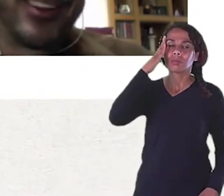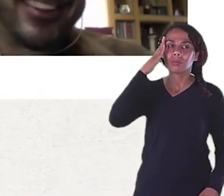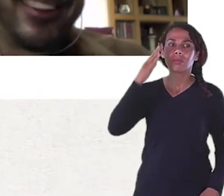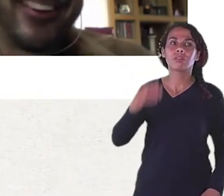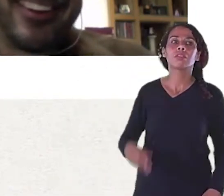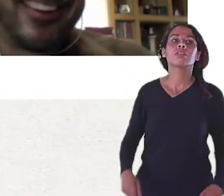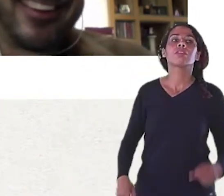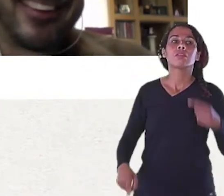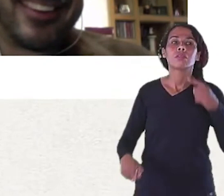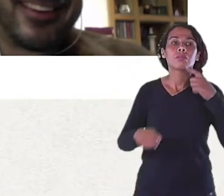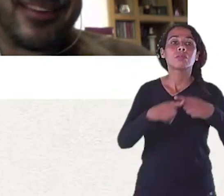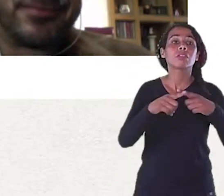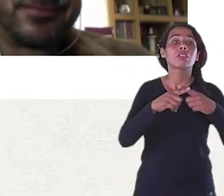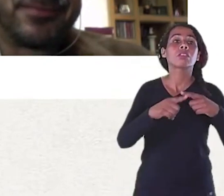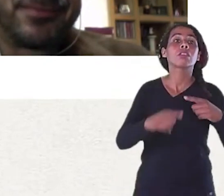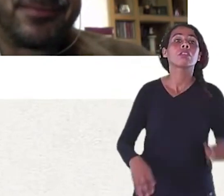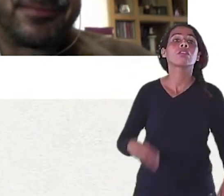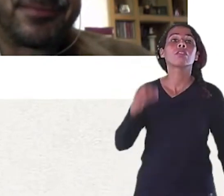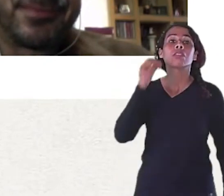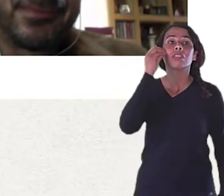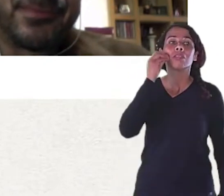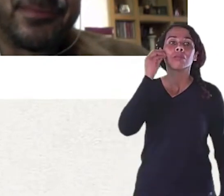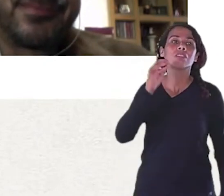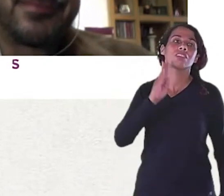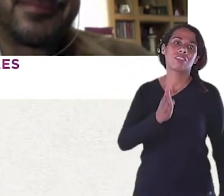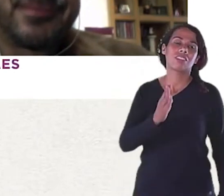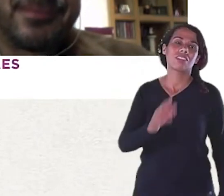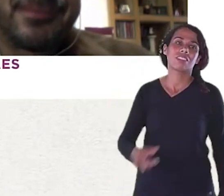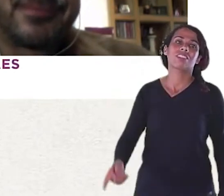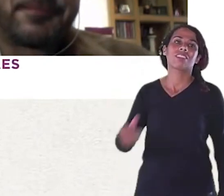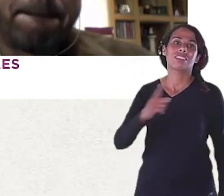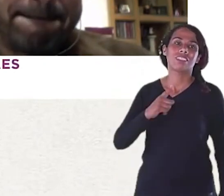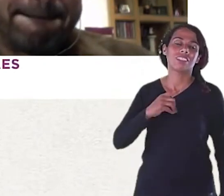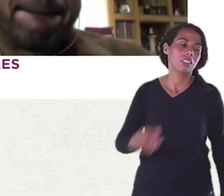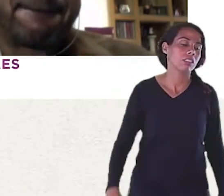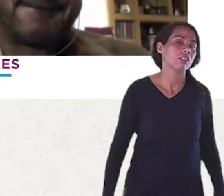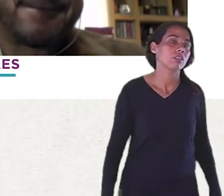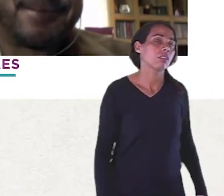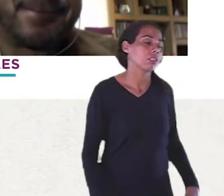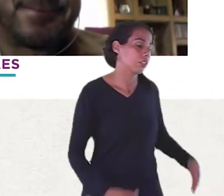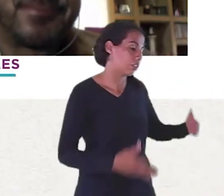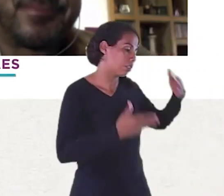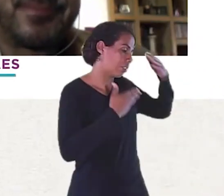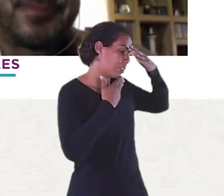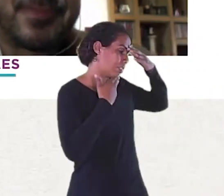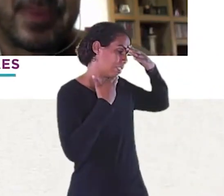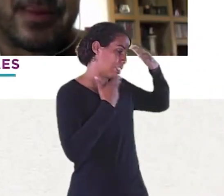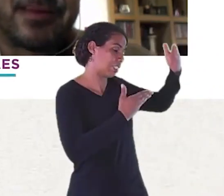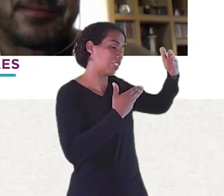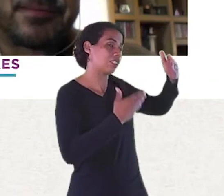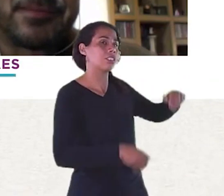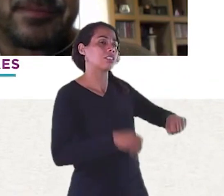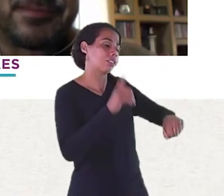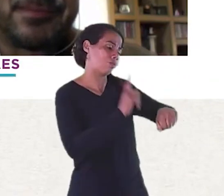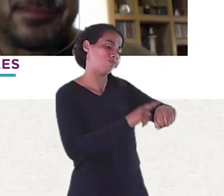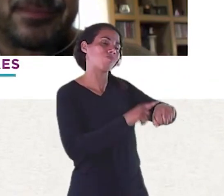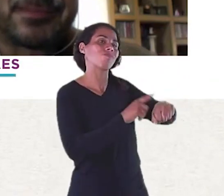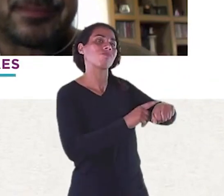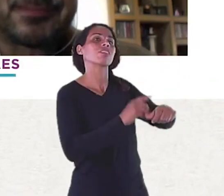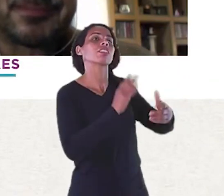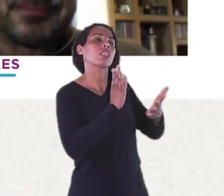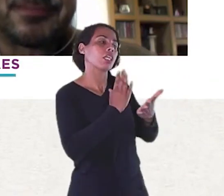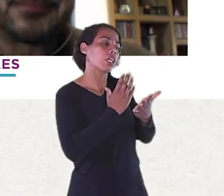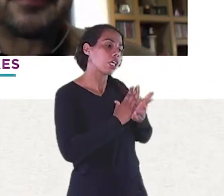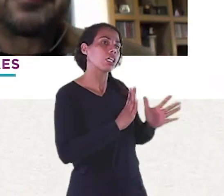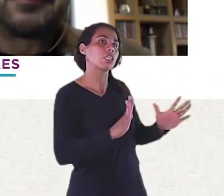É lógico Querido Muitíssimo Obrigado Infelizmente Acabou o nosso tempo Eu queria agradecer Muitíssimo As